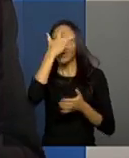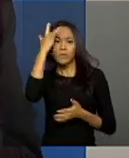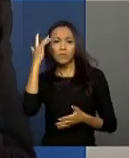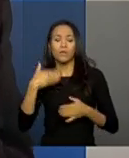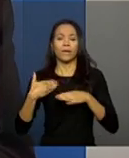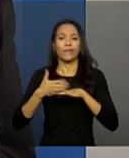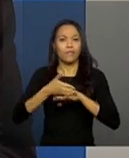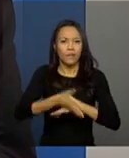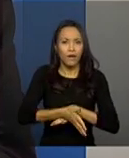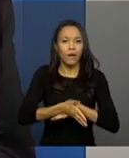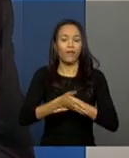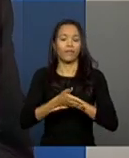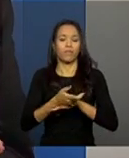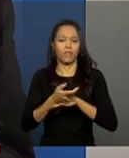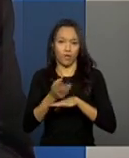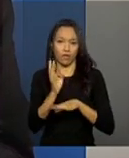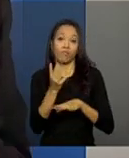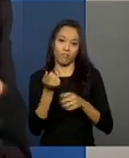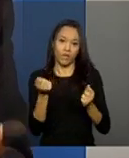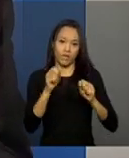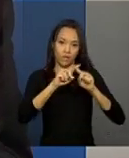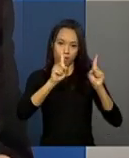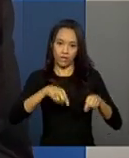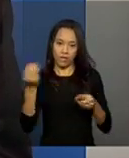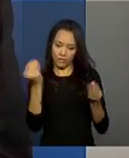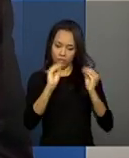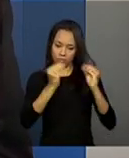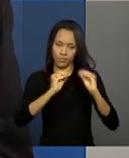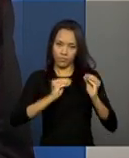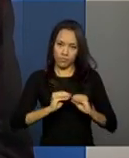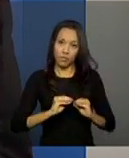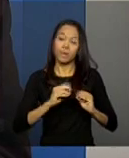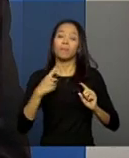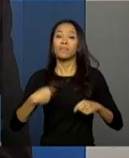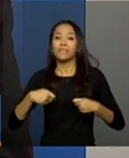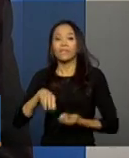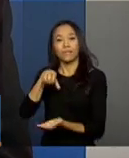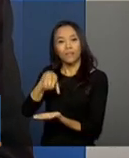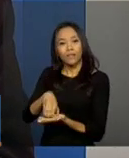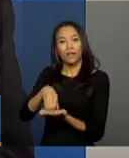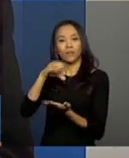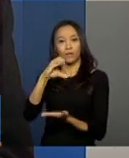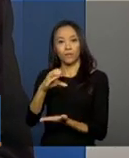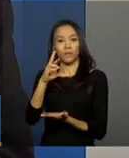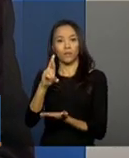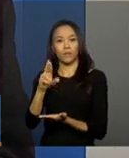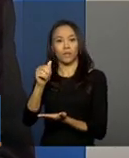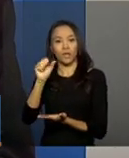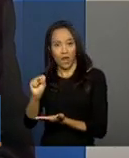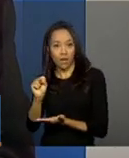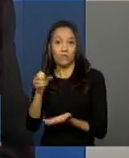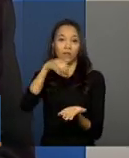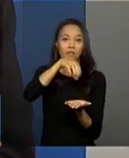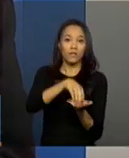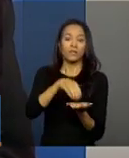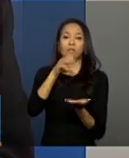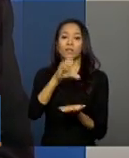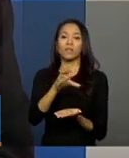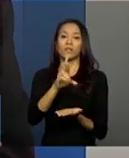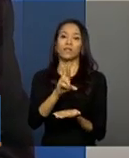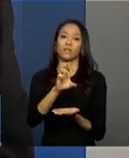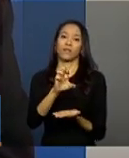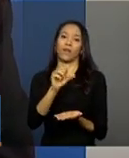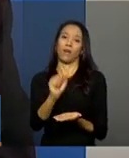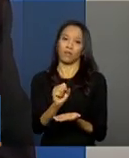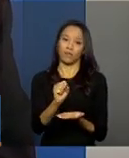para ser registrado, quer dizer, precisa ser registrado no CRAs e no CREAS que esteja no CARD SUAS. Segundo, o usuário tem que